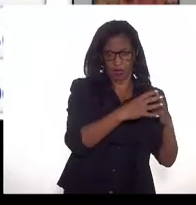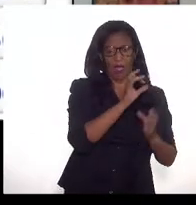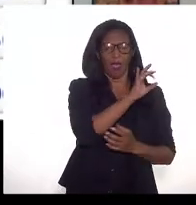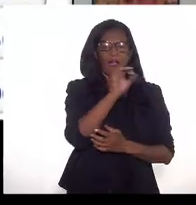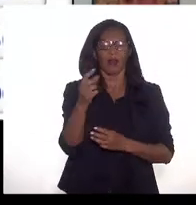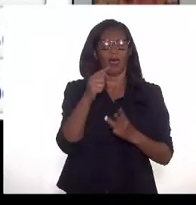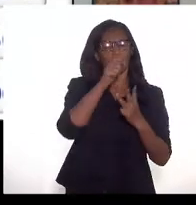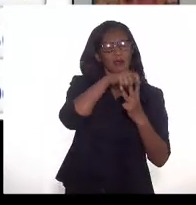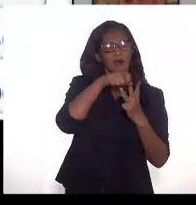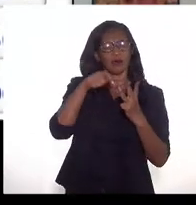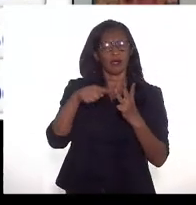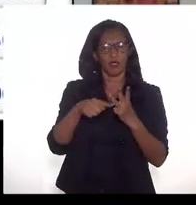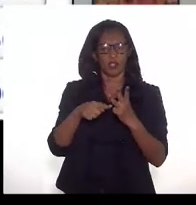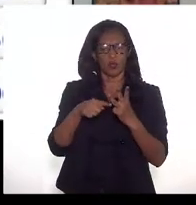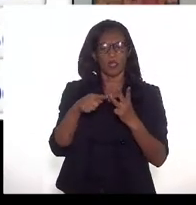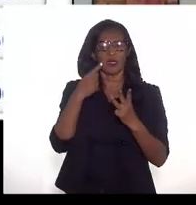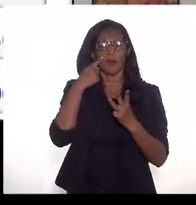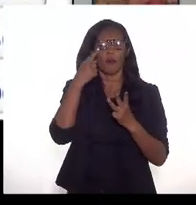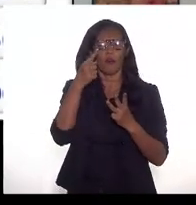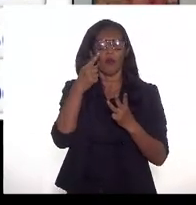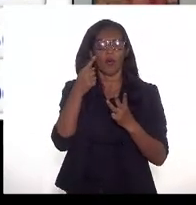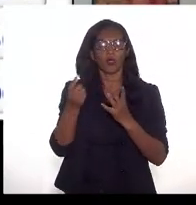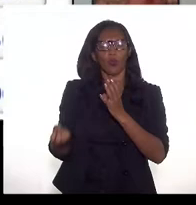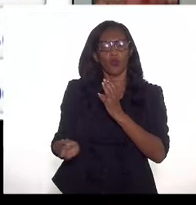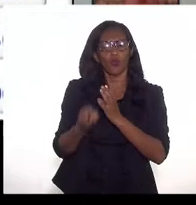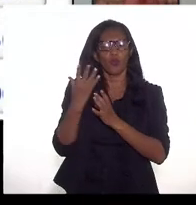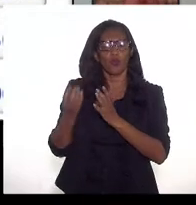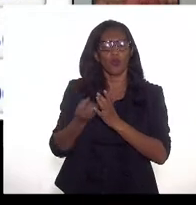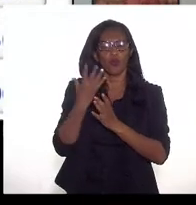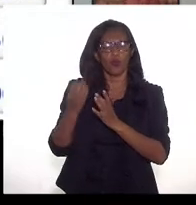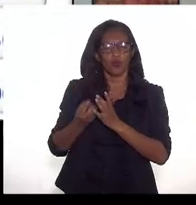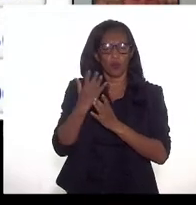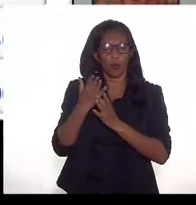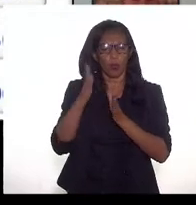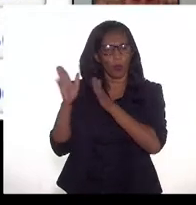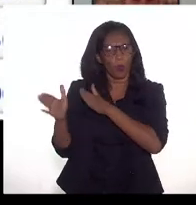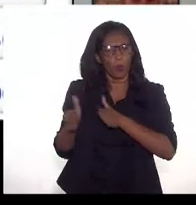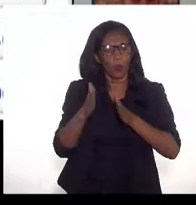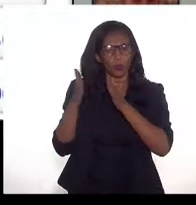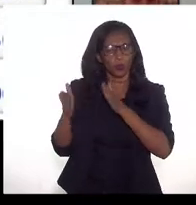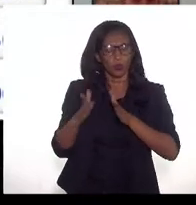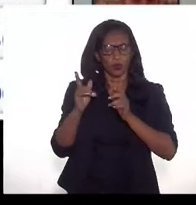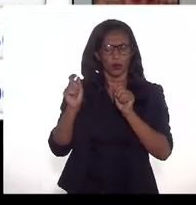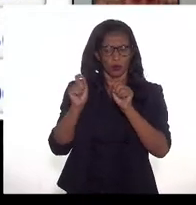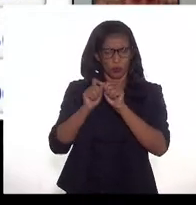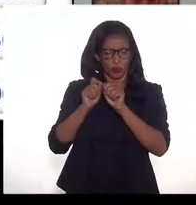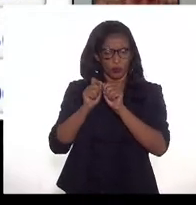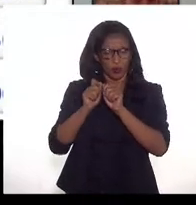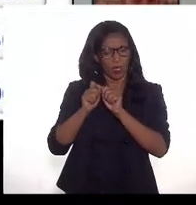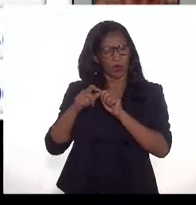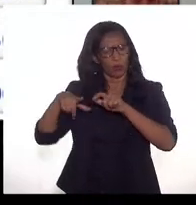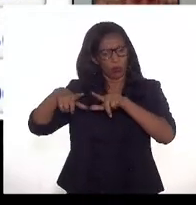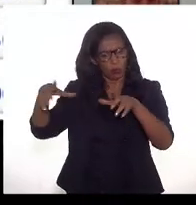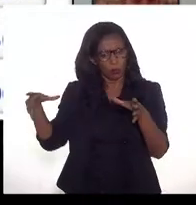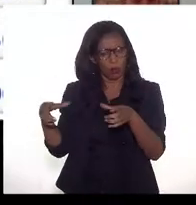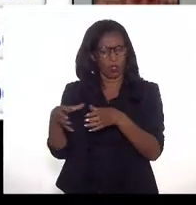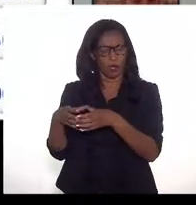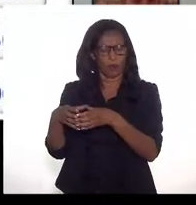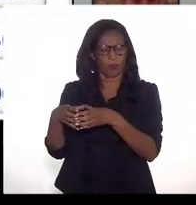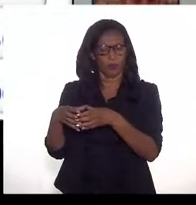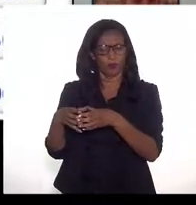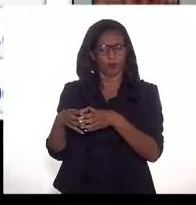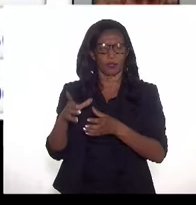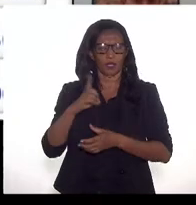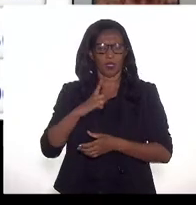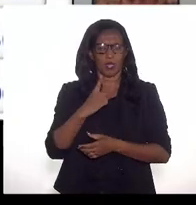e o volume produzido e disponibilizado no mercado, que é escoado por meio desse duto. Nós temos aqui